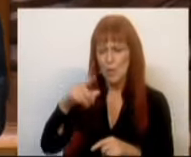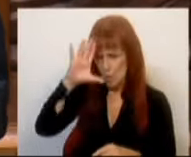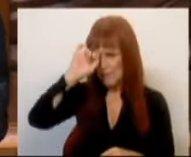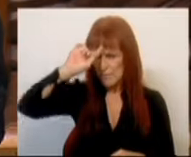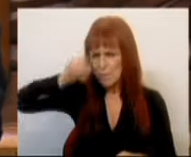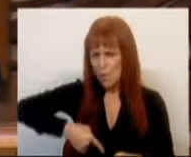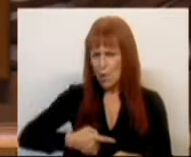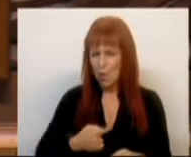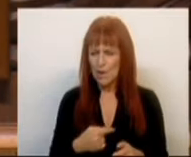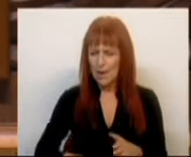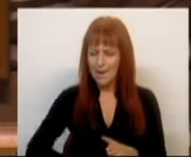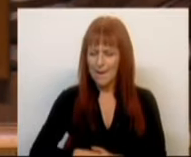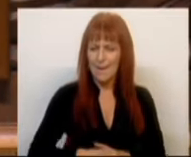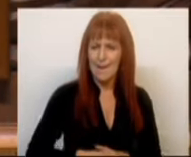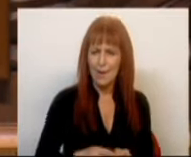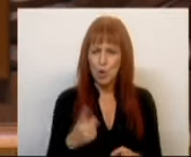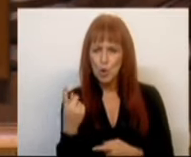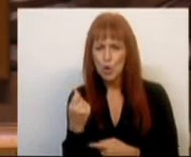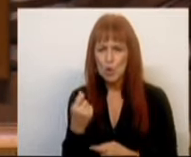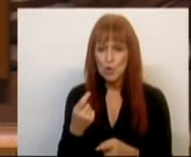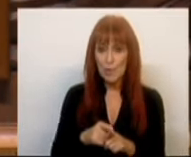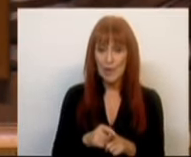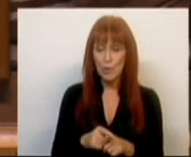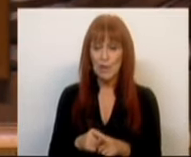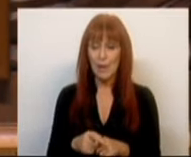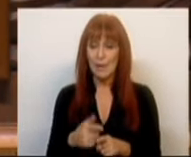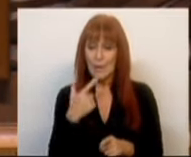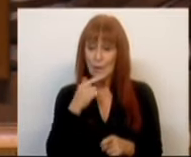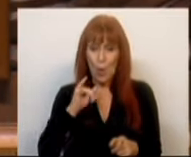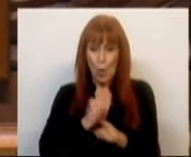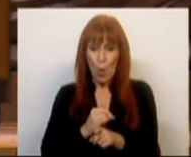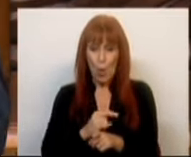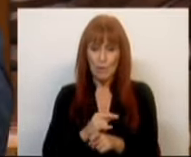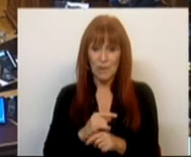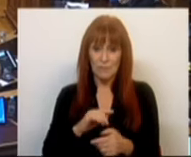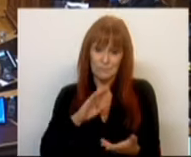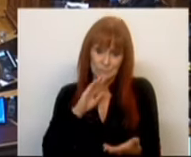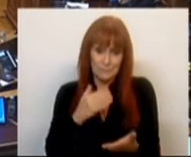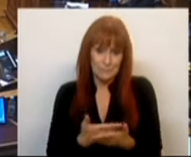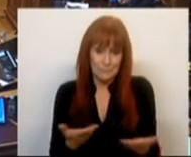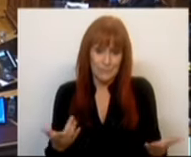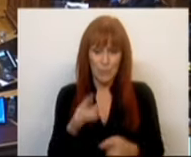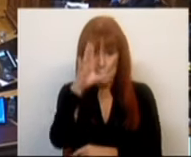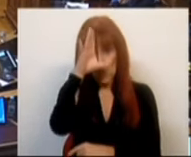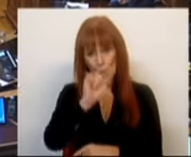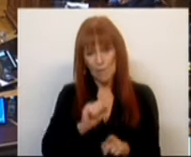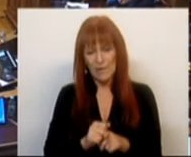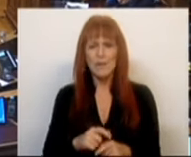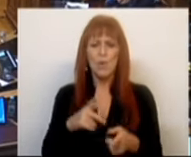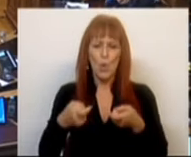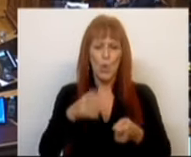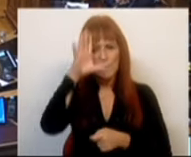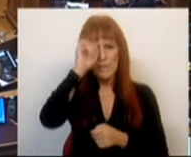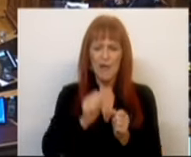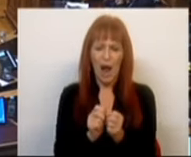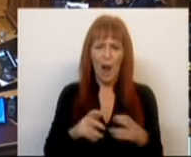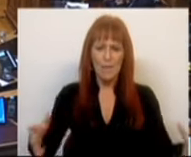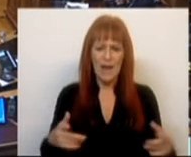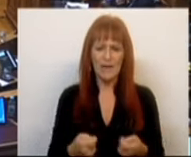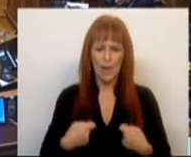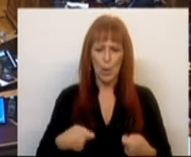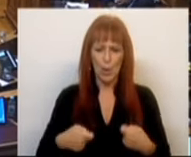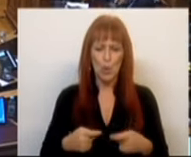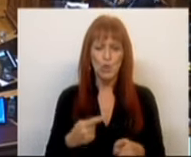que ia pressionar os preços e não podia ser outra a consequência. O Governo governa para aumentar o custo da